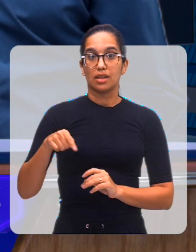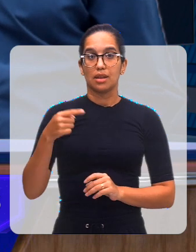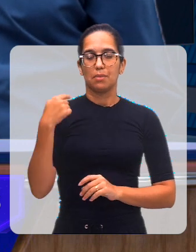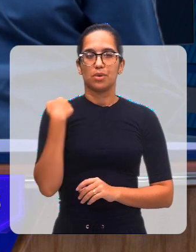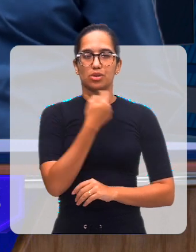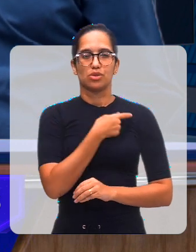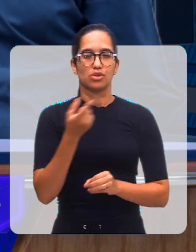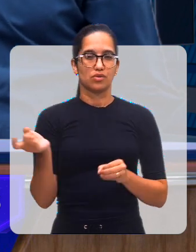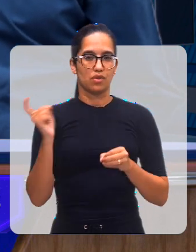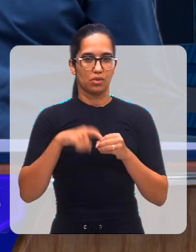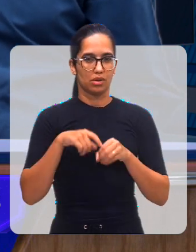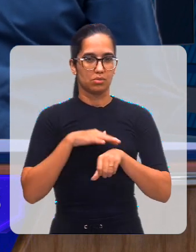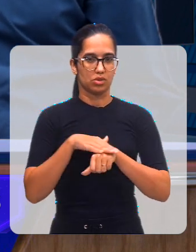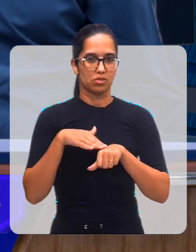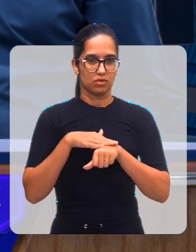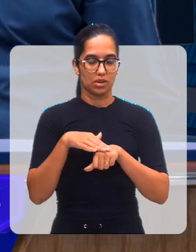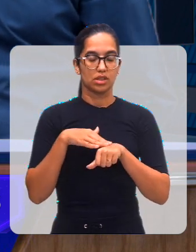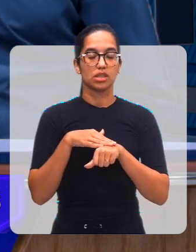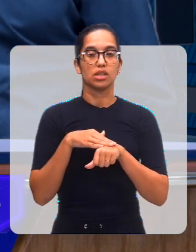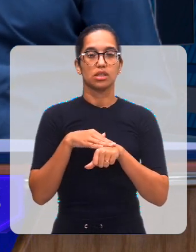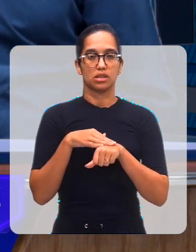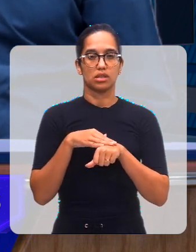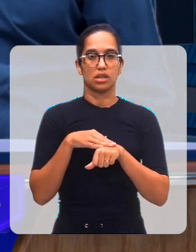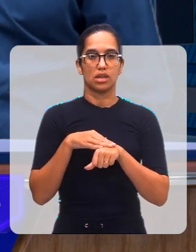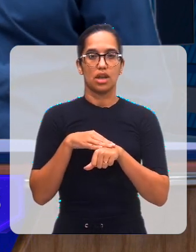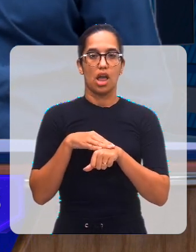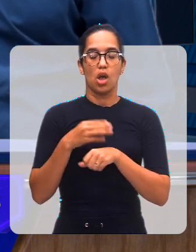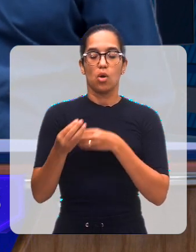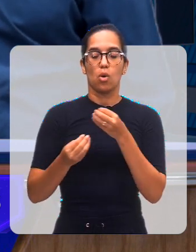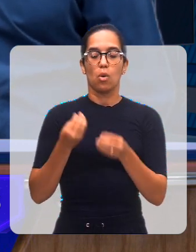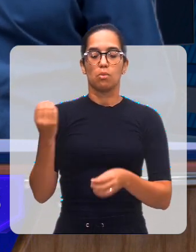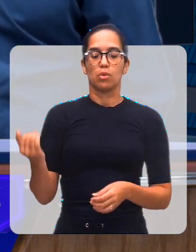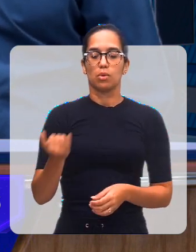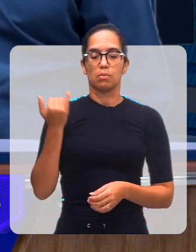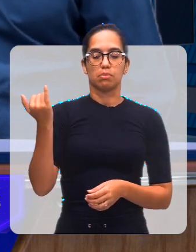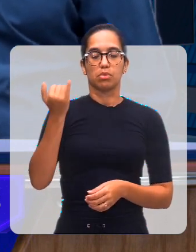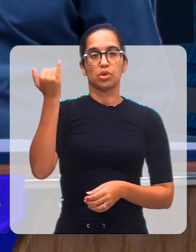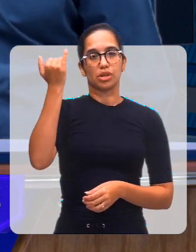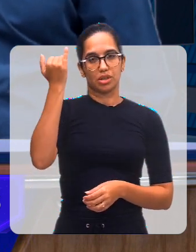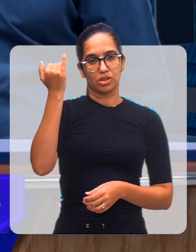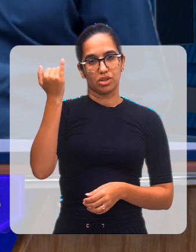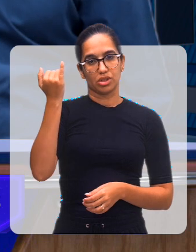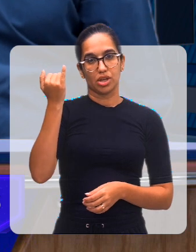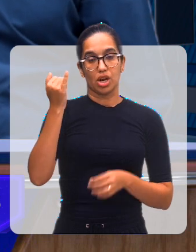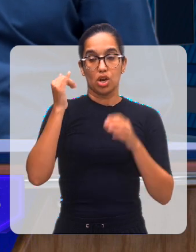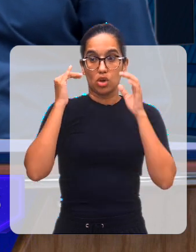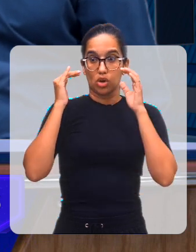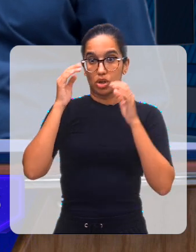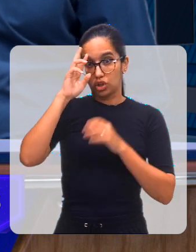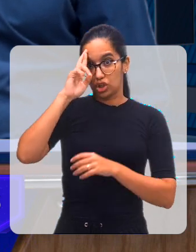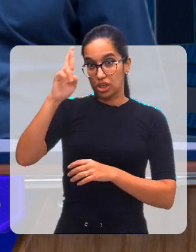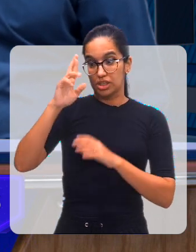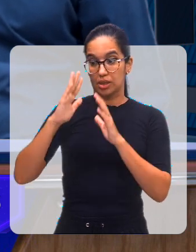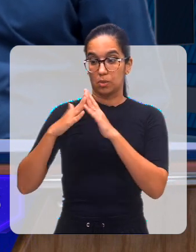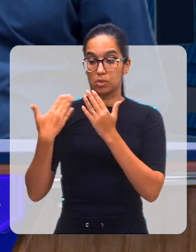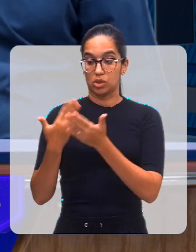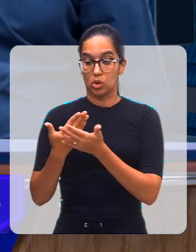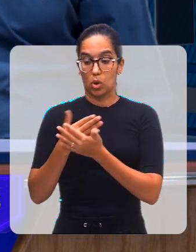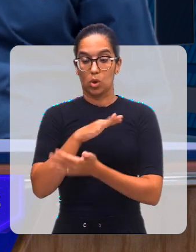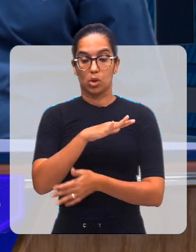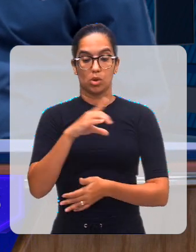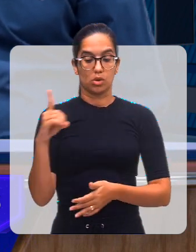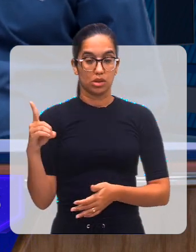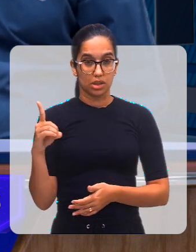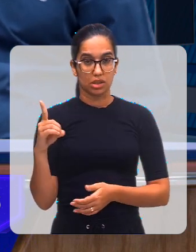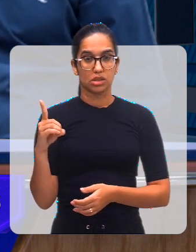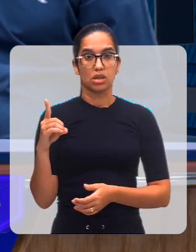E por falar nisso, no segundo bloco, a gente volta já já, Daniela, nós vamos falar da importância da direção